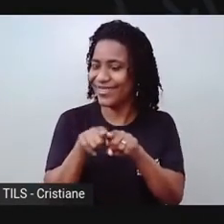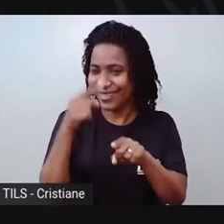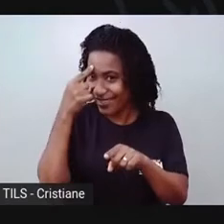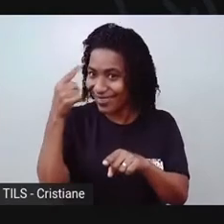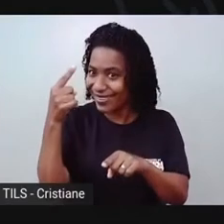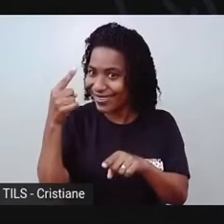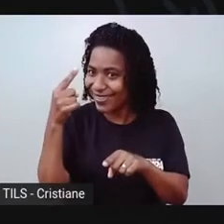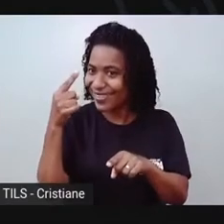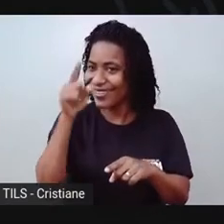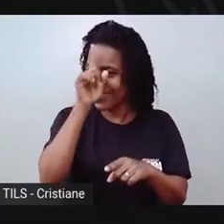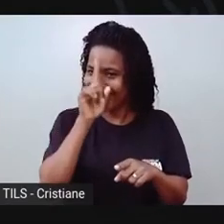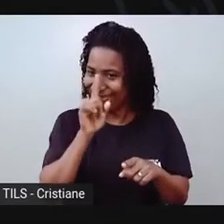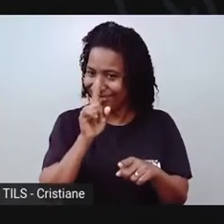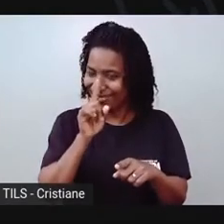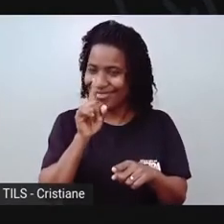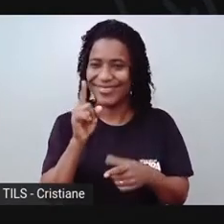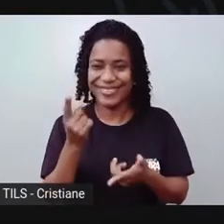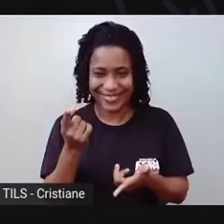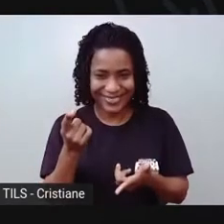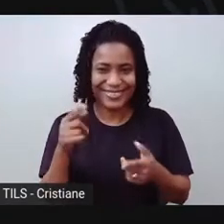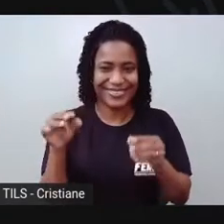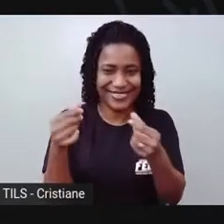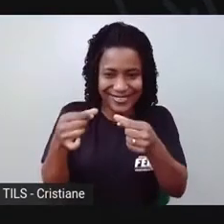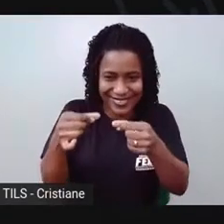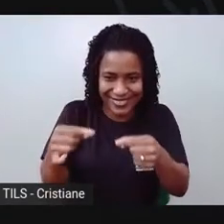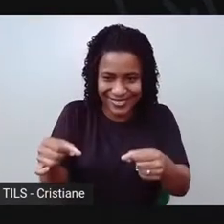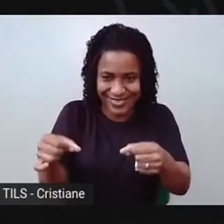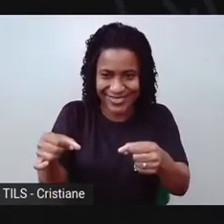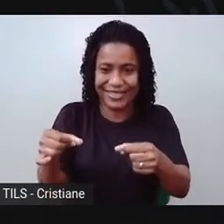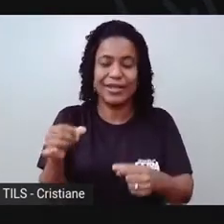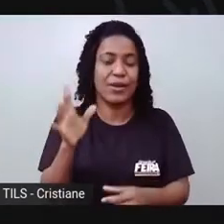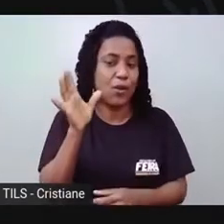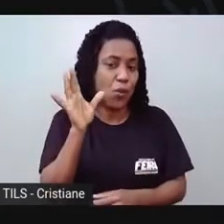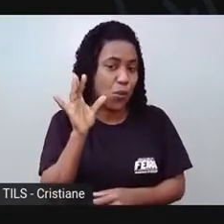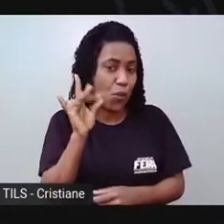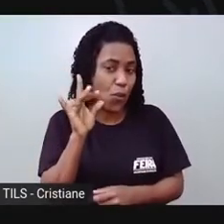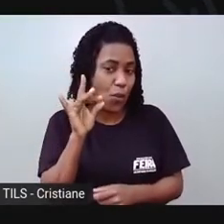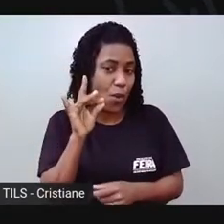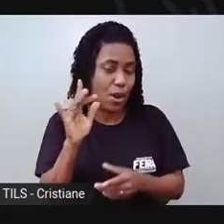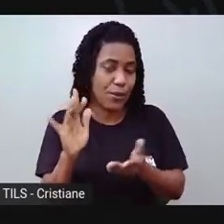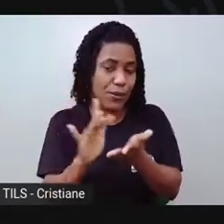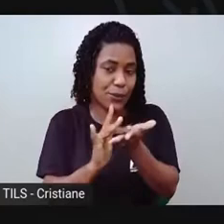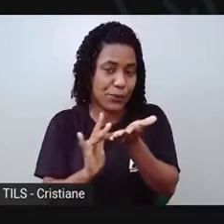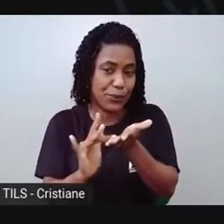Aí, vamos passar cola e colar!